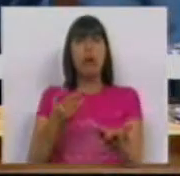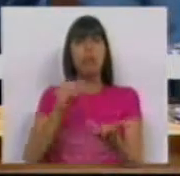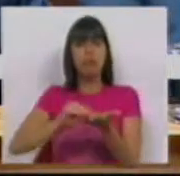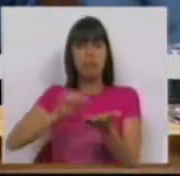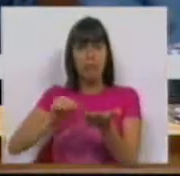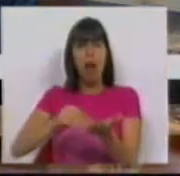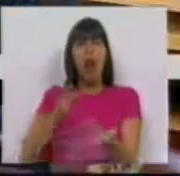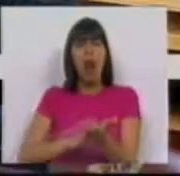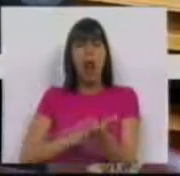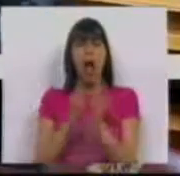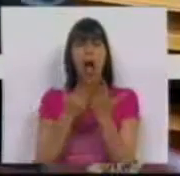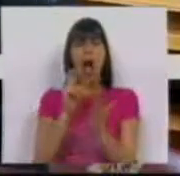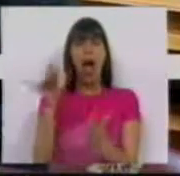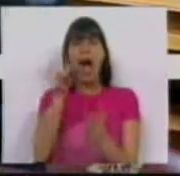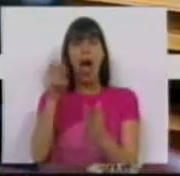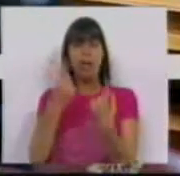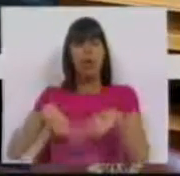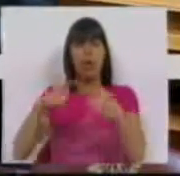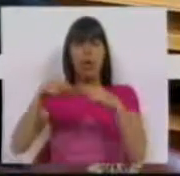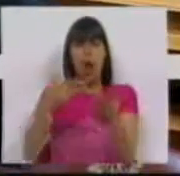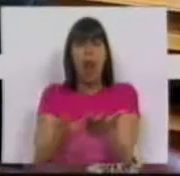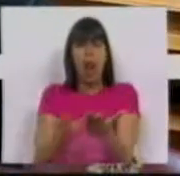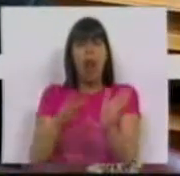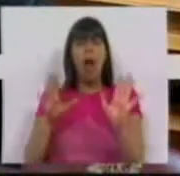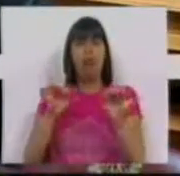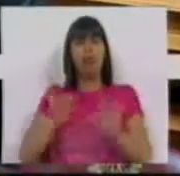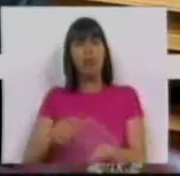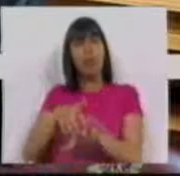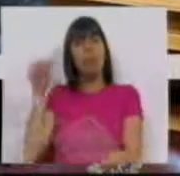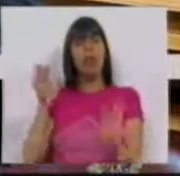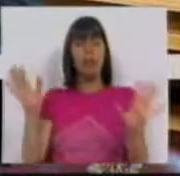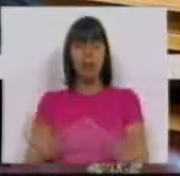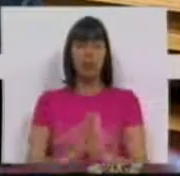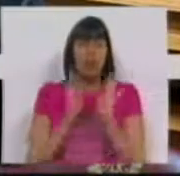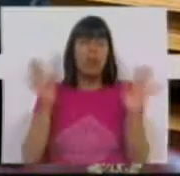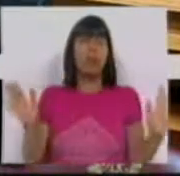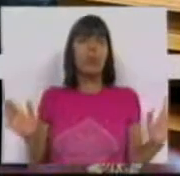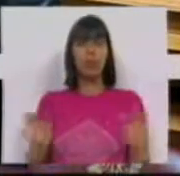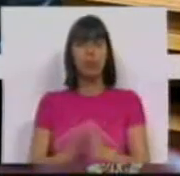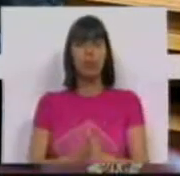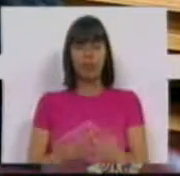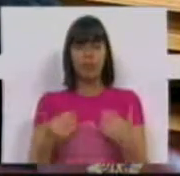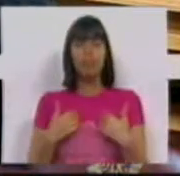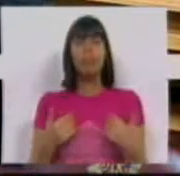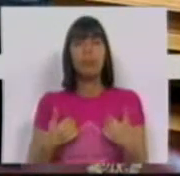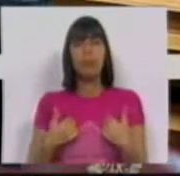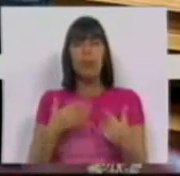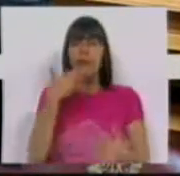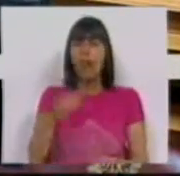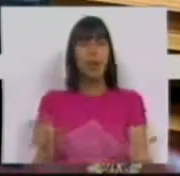registada na iata das reuniões do Parlamento. E, portanto, nós não